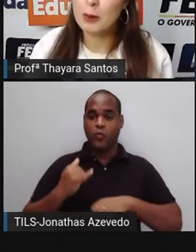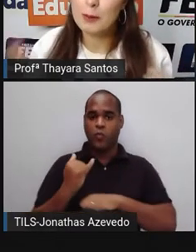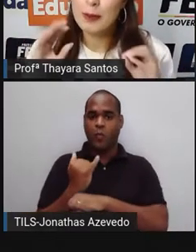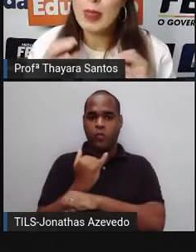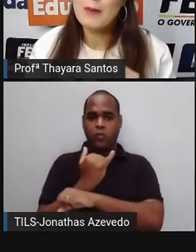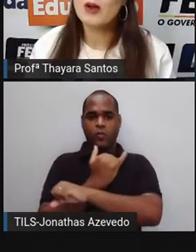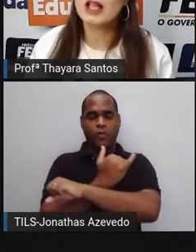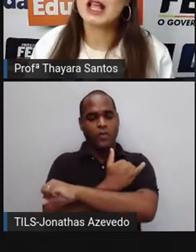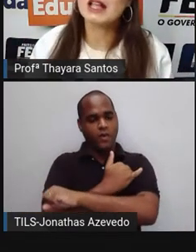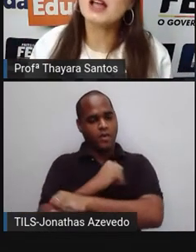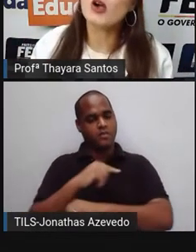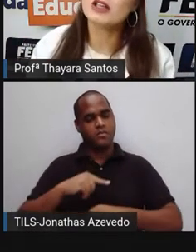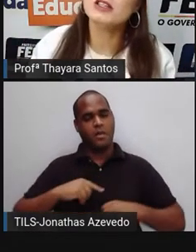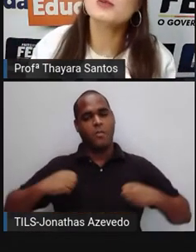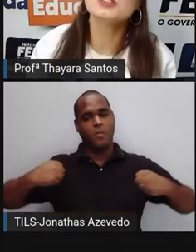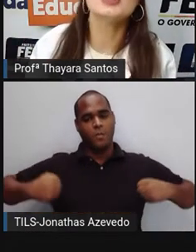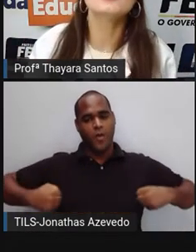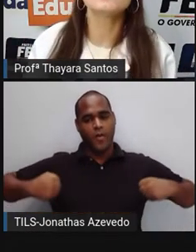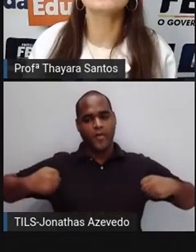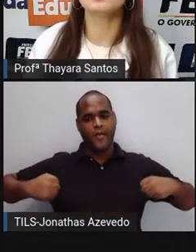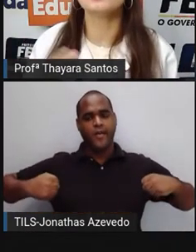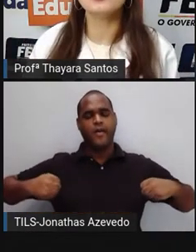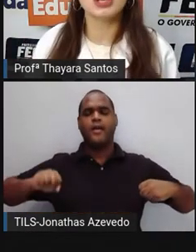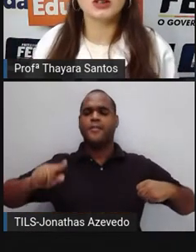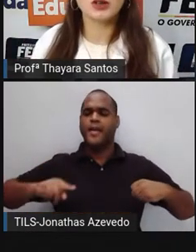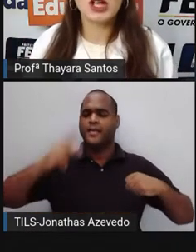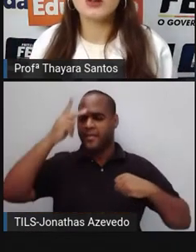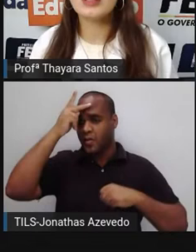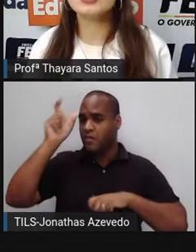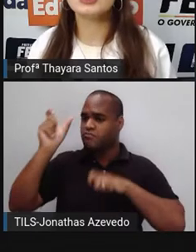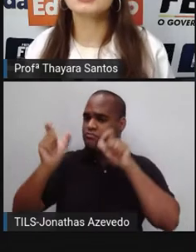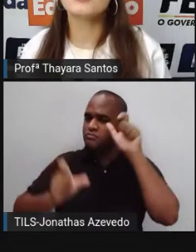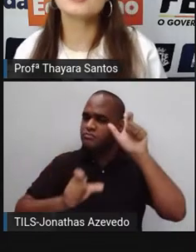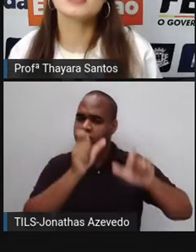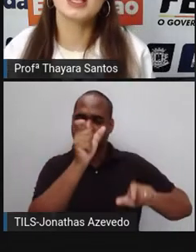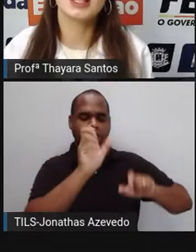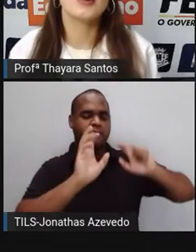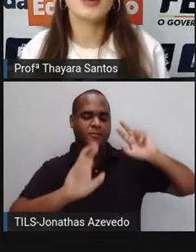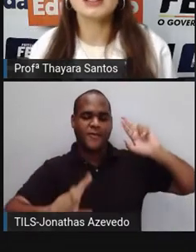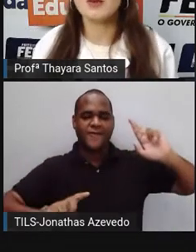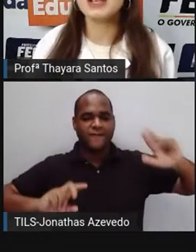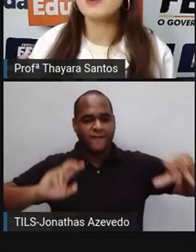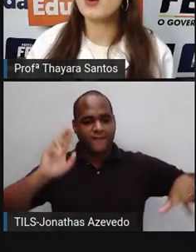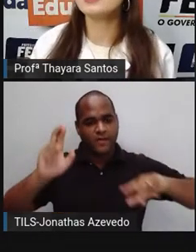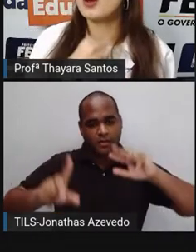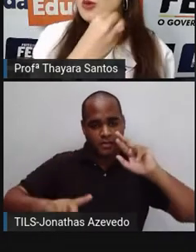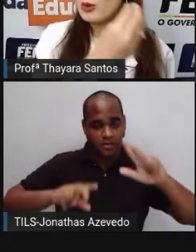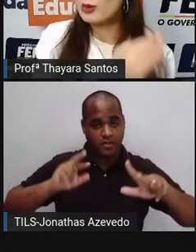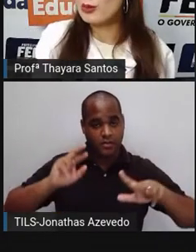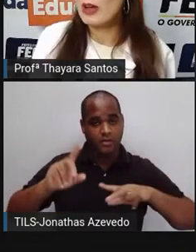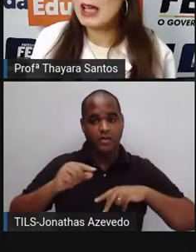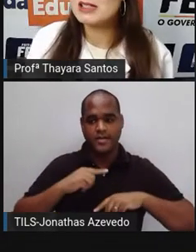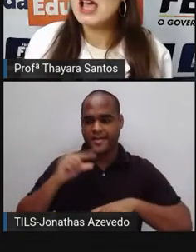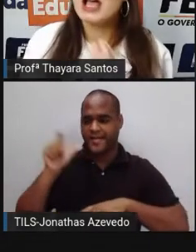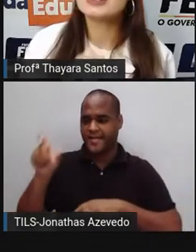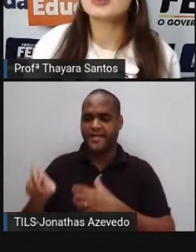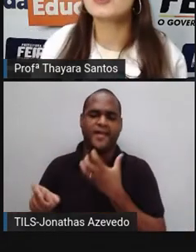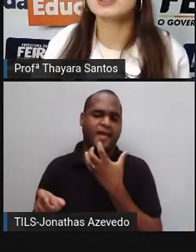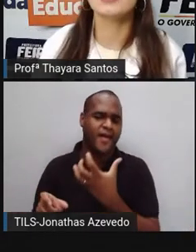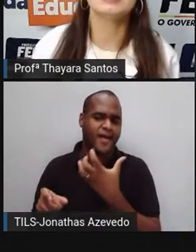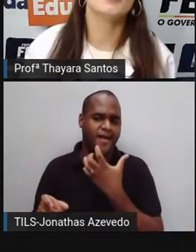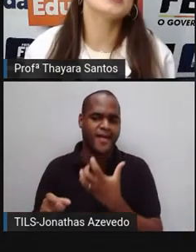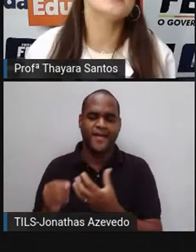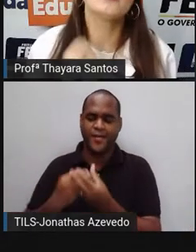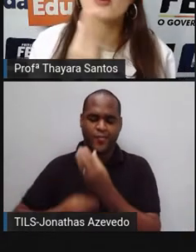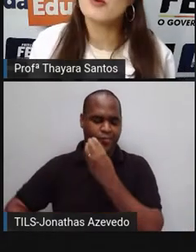ficar? Porque cada organismo, gente, funciona de um jeito. Não adianta você querer fazer a mesma coisa que o outro faz, achando